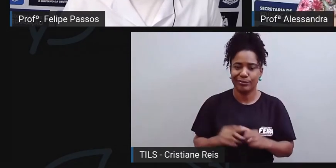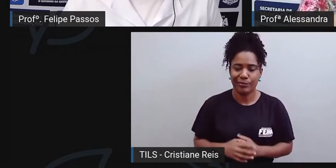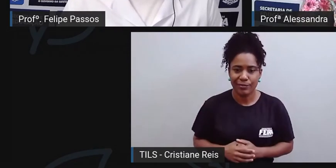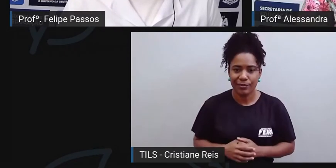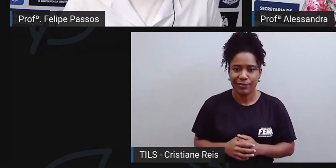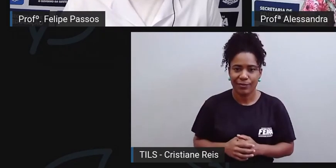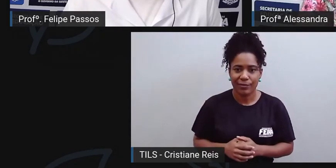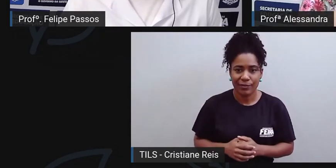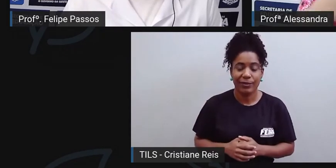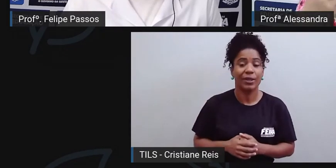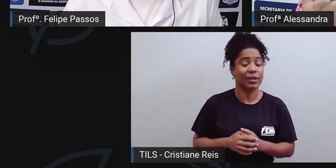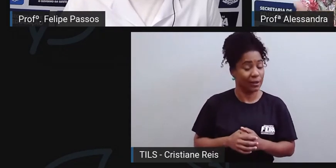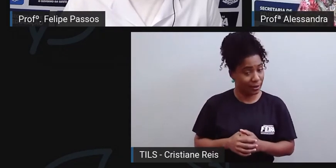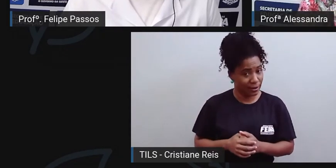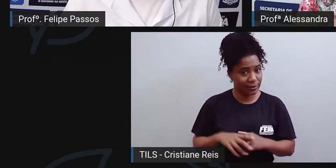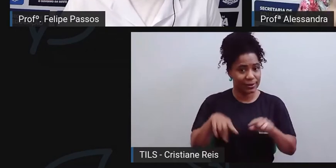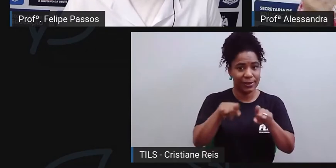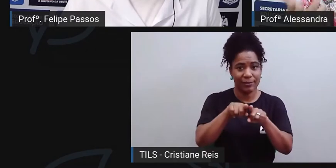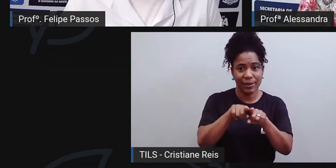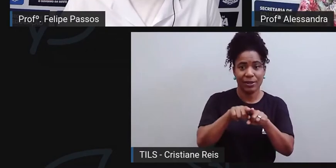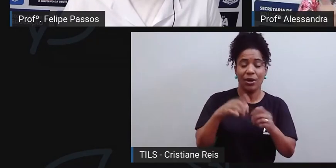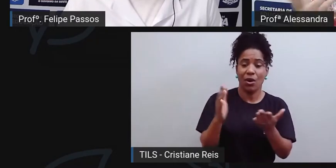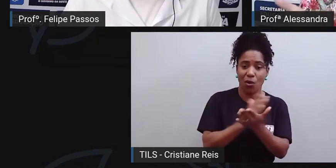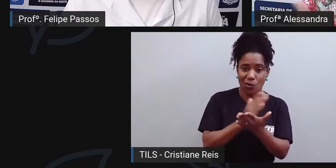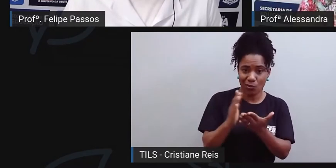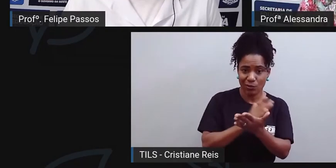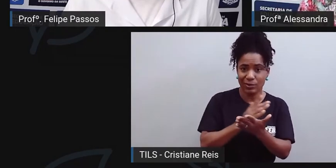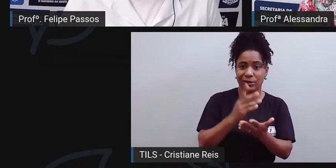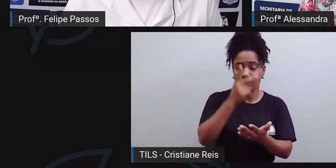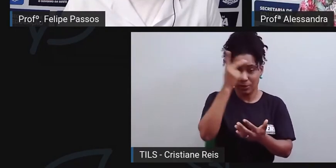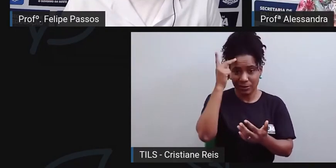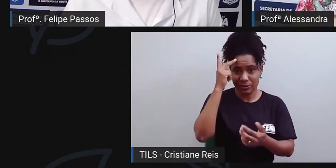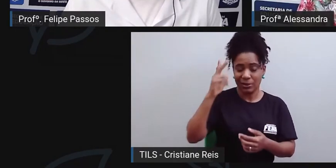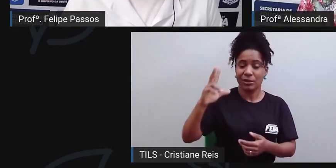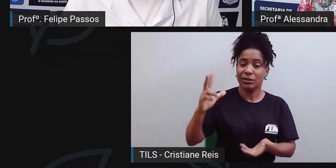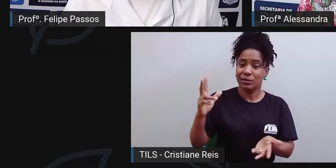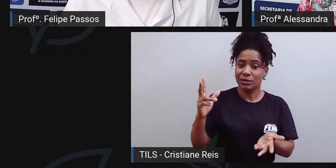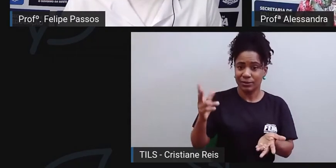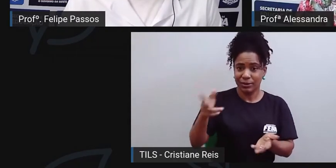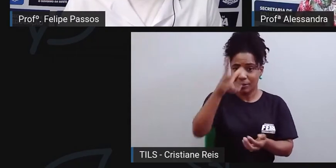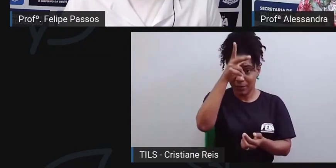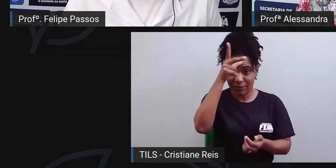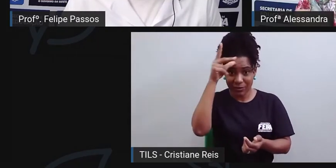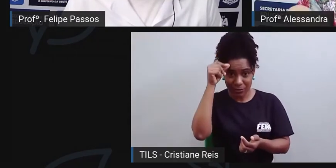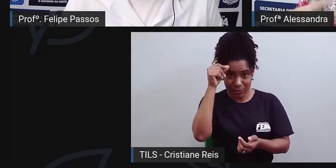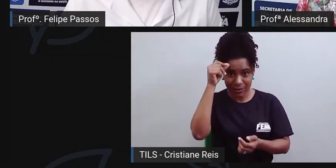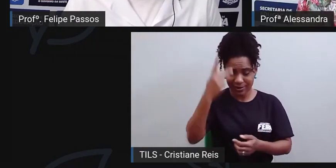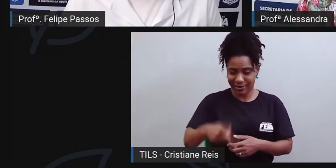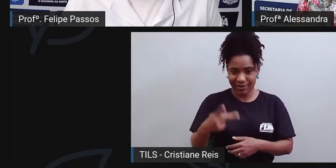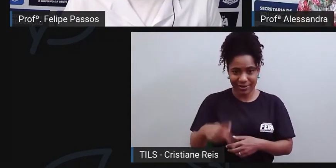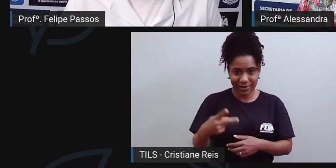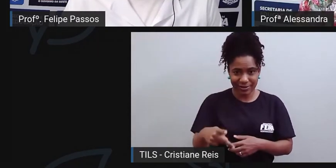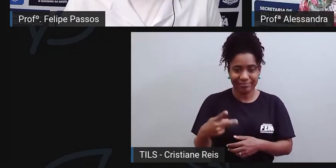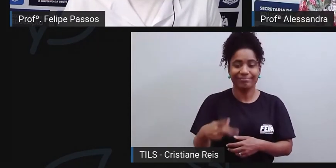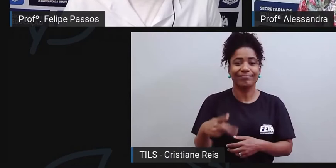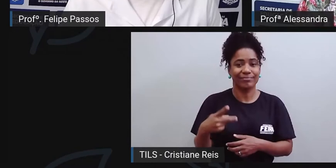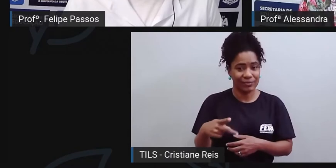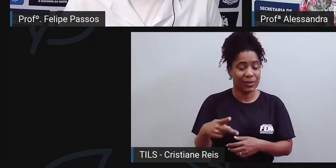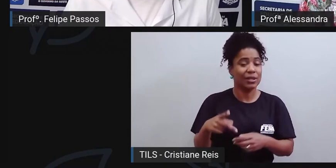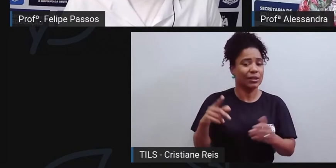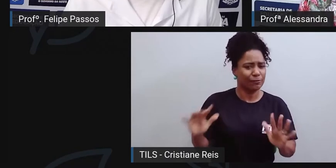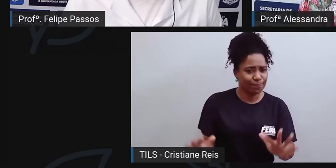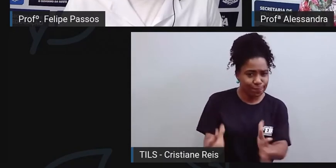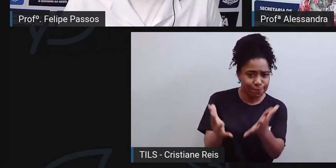como eu disse, particulares, inclusive do poder público, no caso aqui da prefeitura, no caso da gente, no caso local, a prefeitura tem